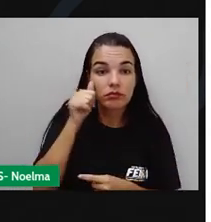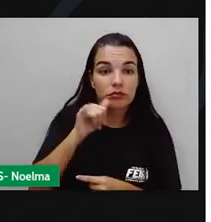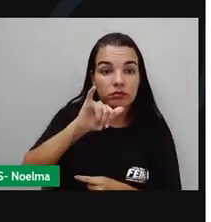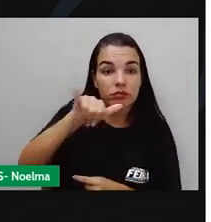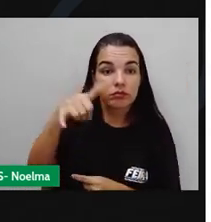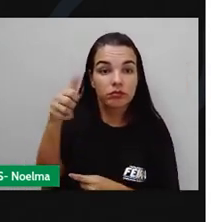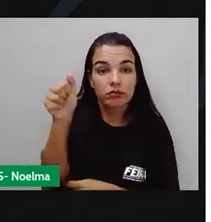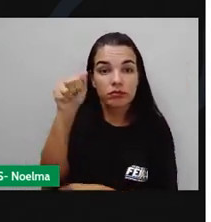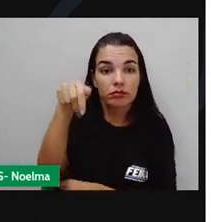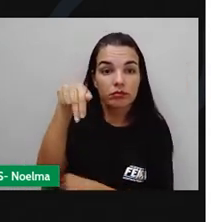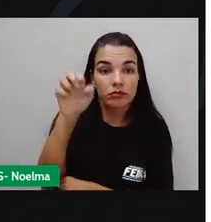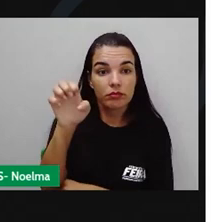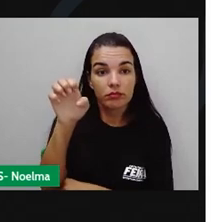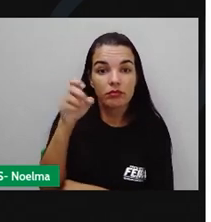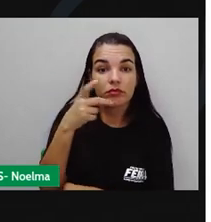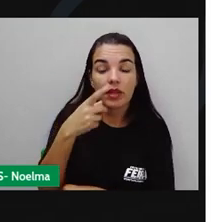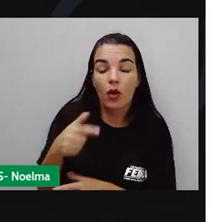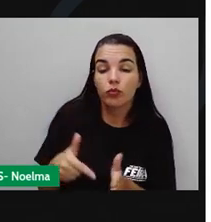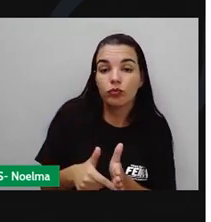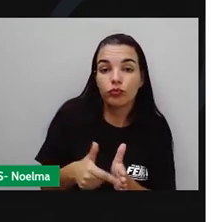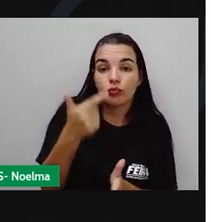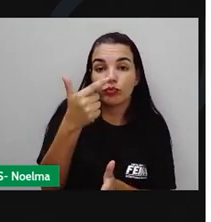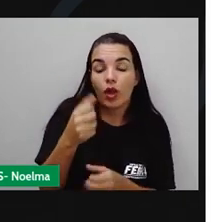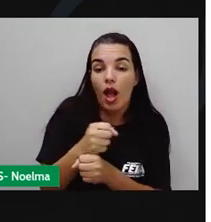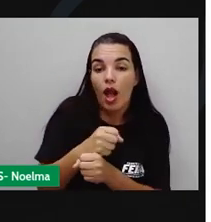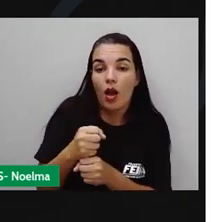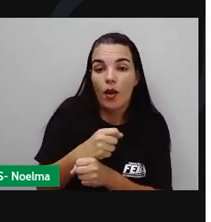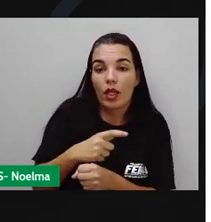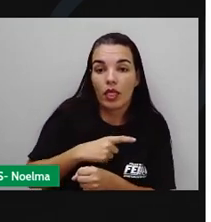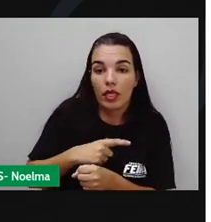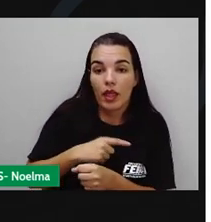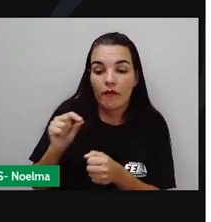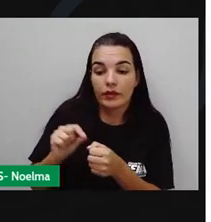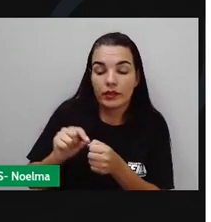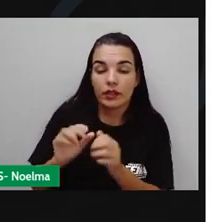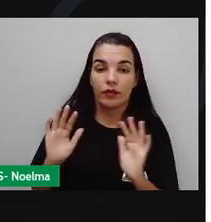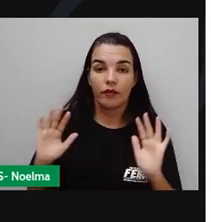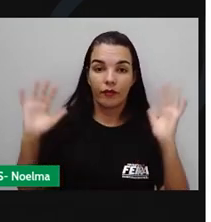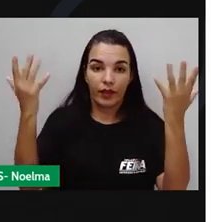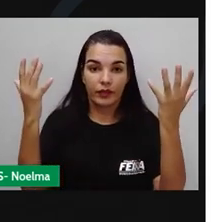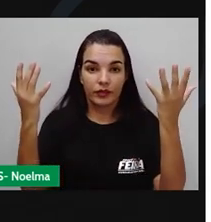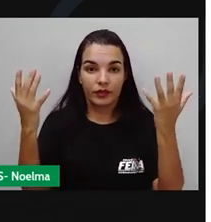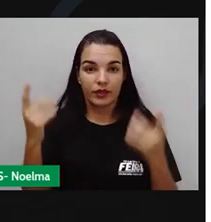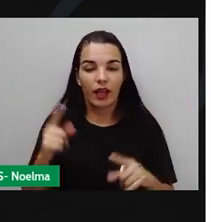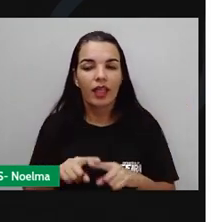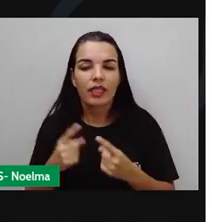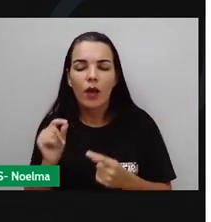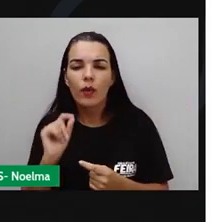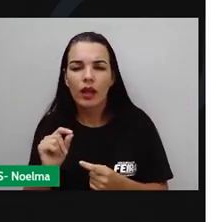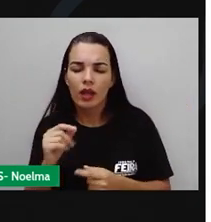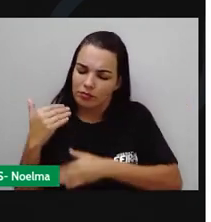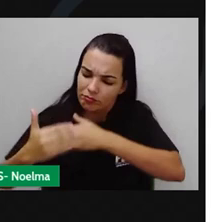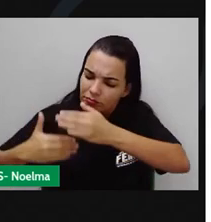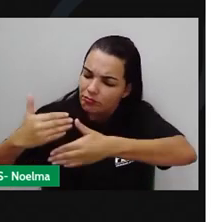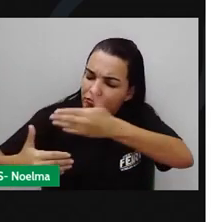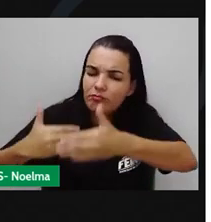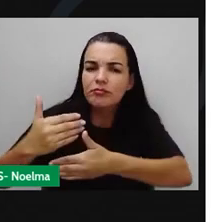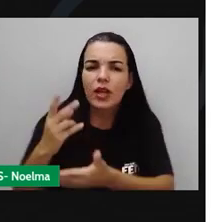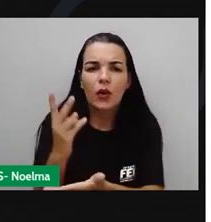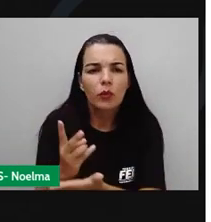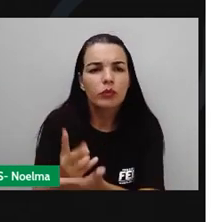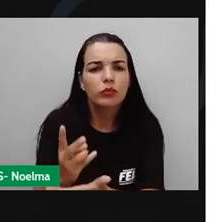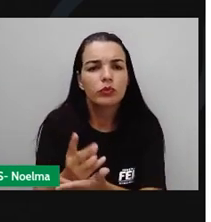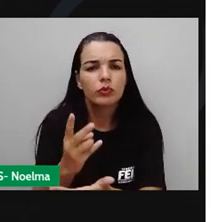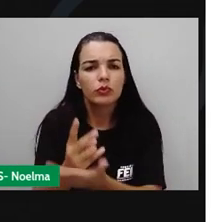Guaxupé. Este é o segundo ano que ela promove a festa. O terço é uma tradição da nossa família, de nossos